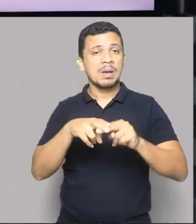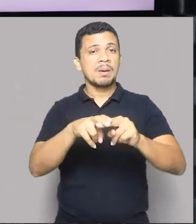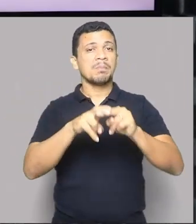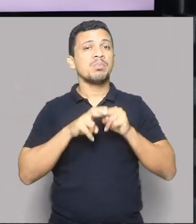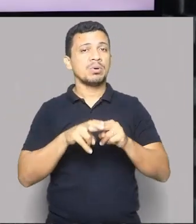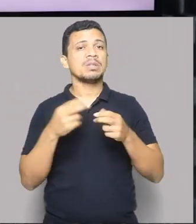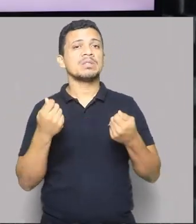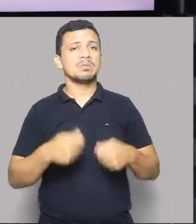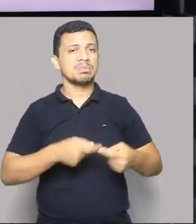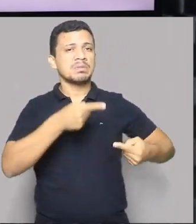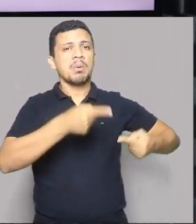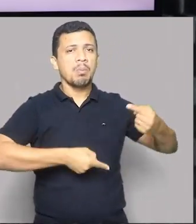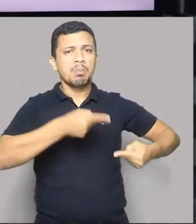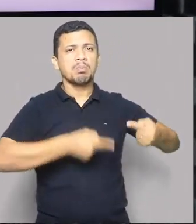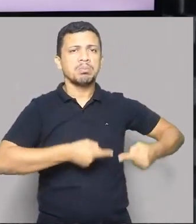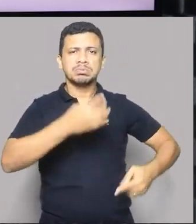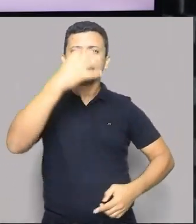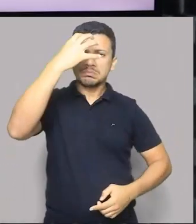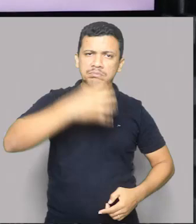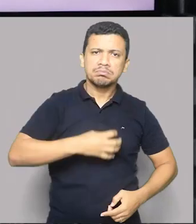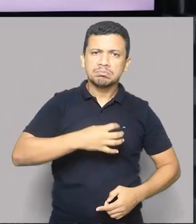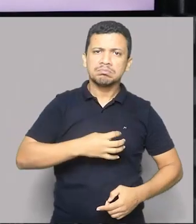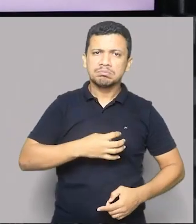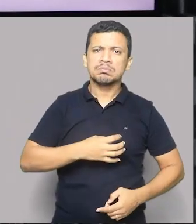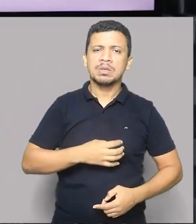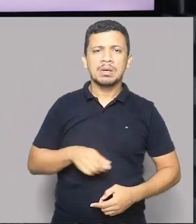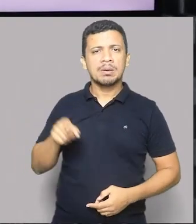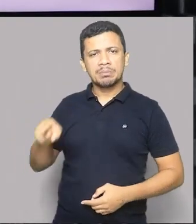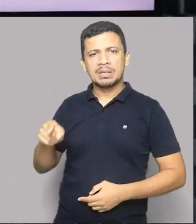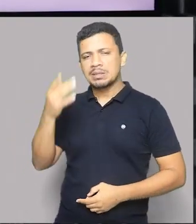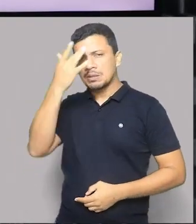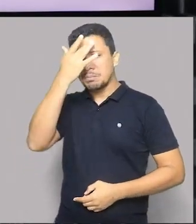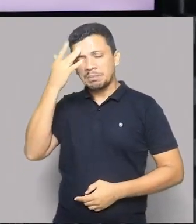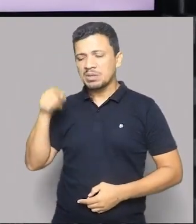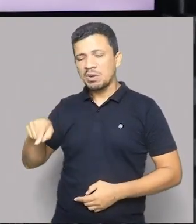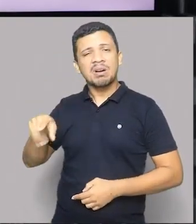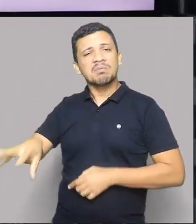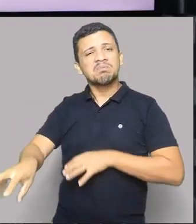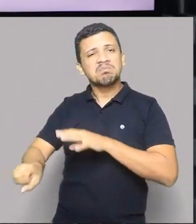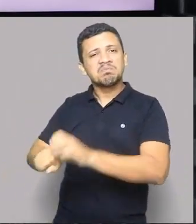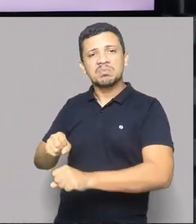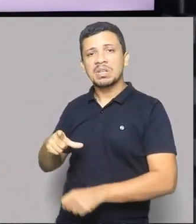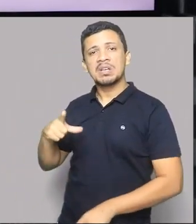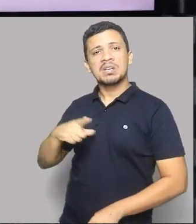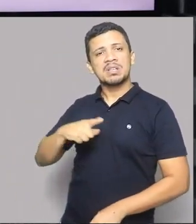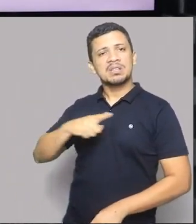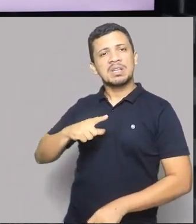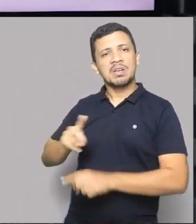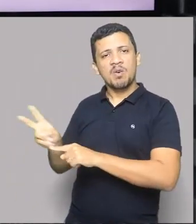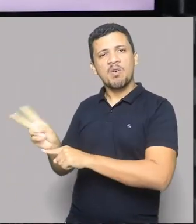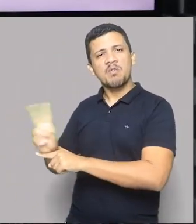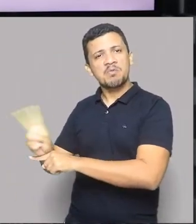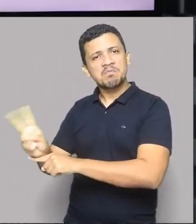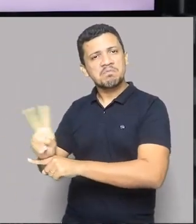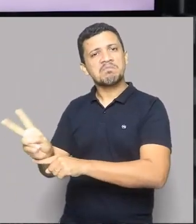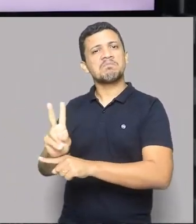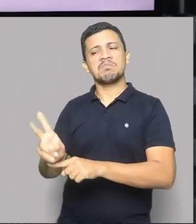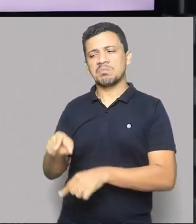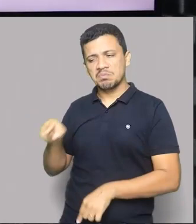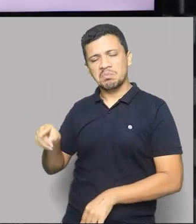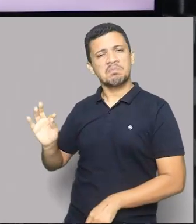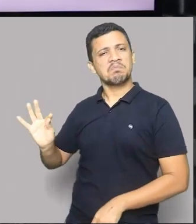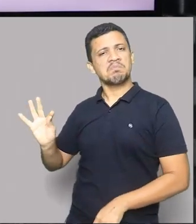uma política mais severa a esses garimpeiros, né? Uma fiscalização, um combate